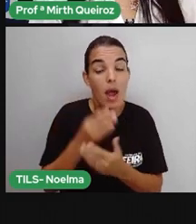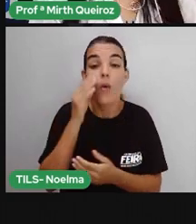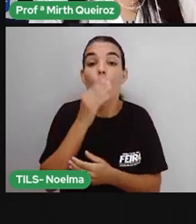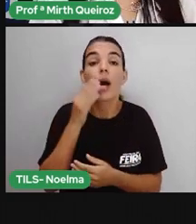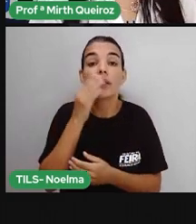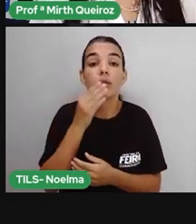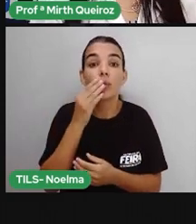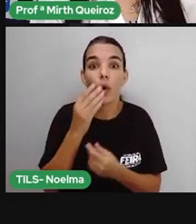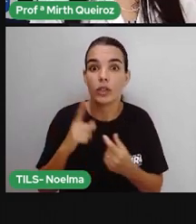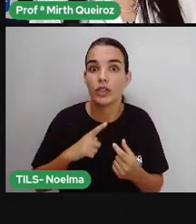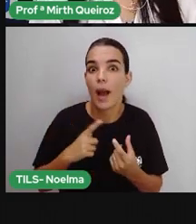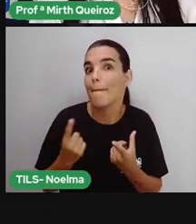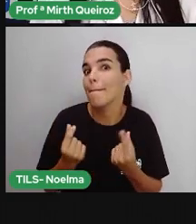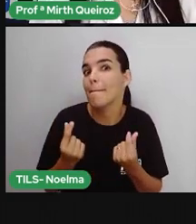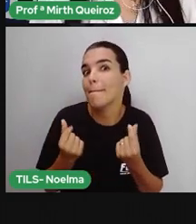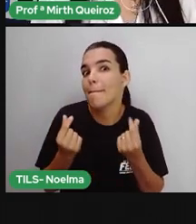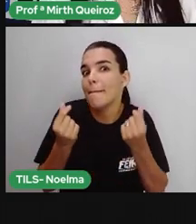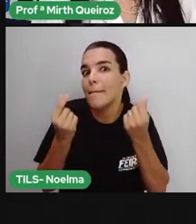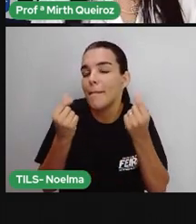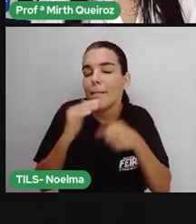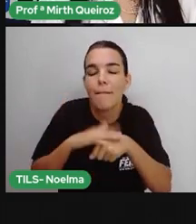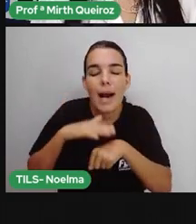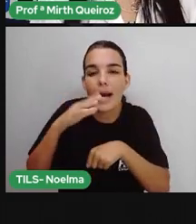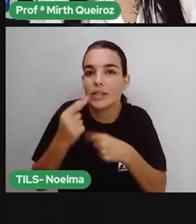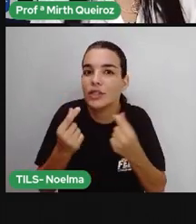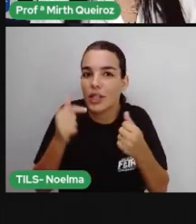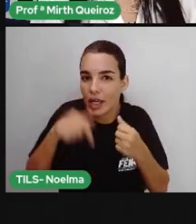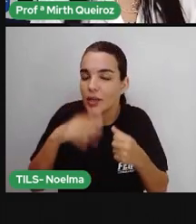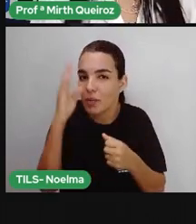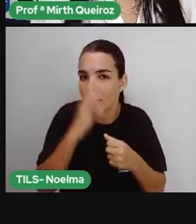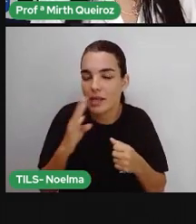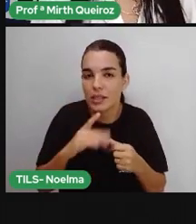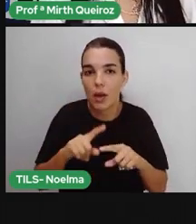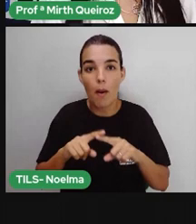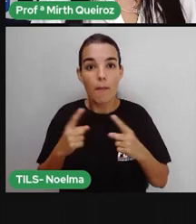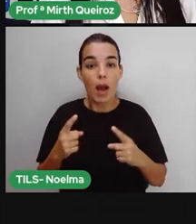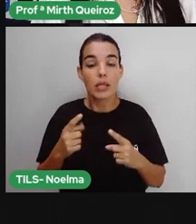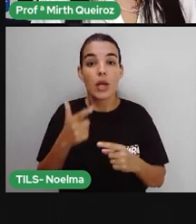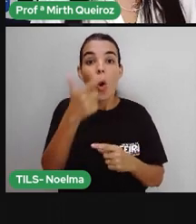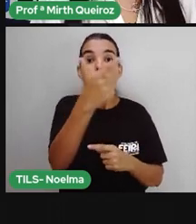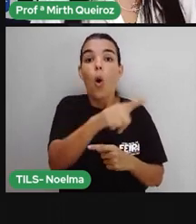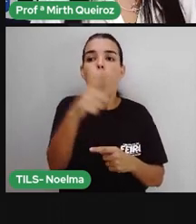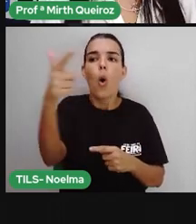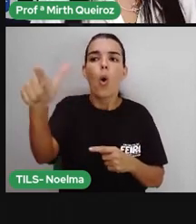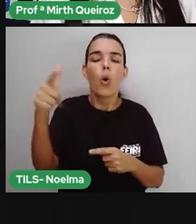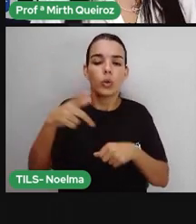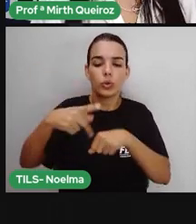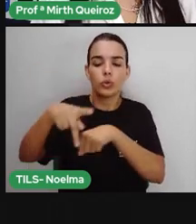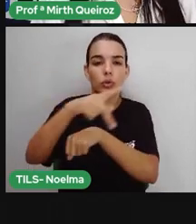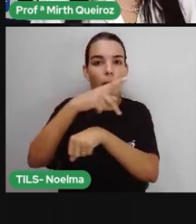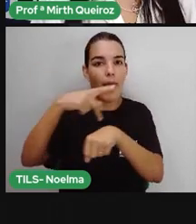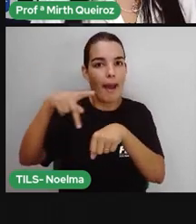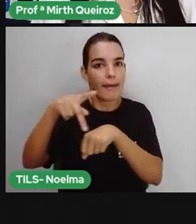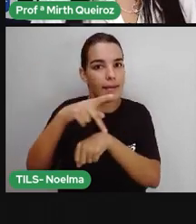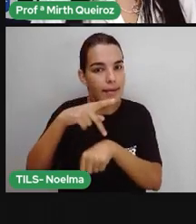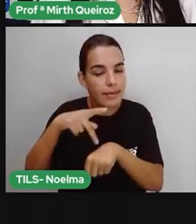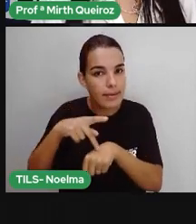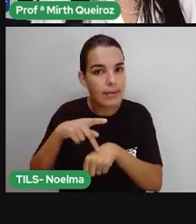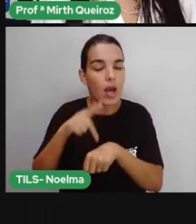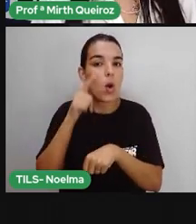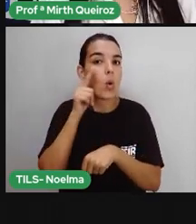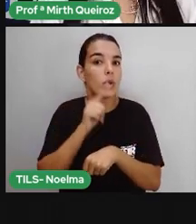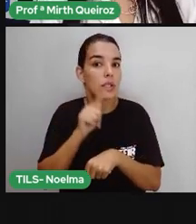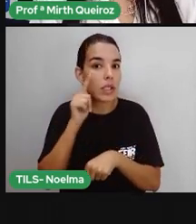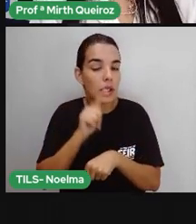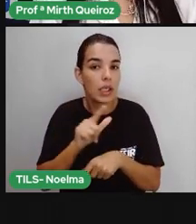açúcar rendia muito dinheiro para o Brasil, né? Só que aí começaram a ter a entrada de outras pessoas de outros